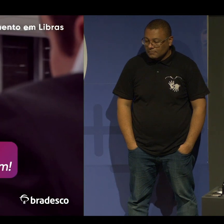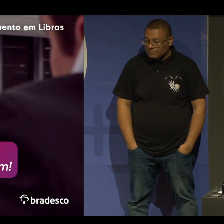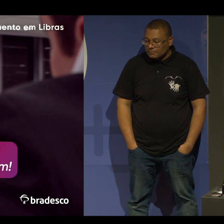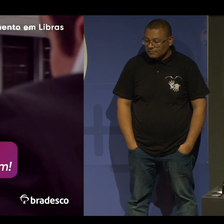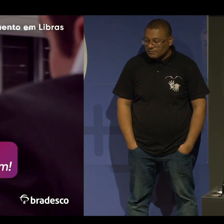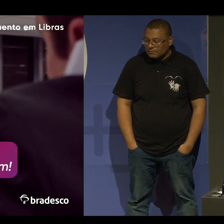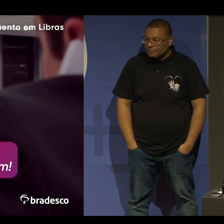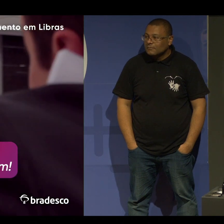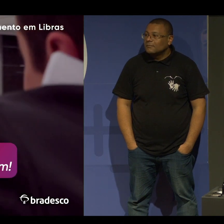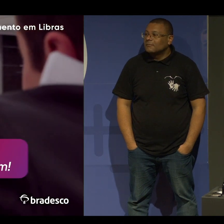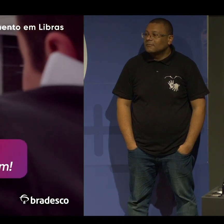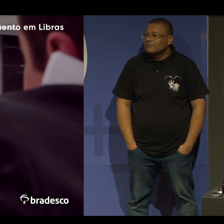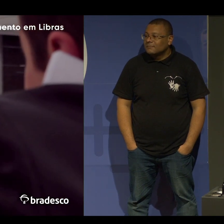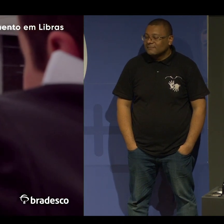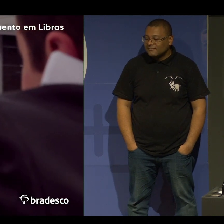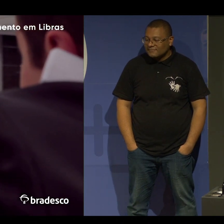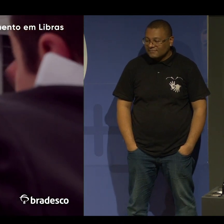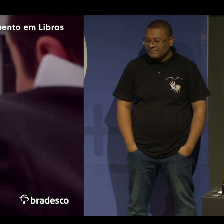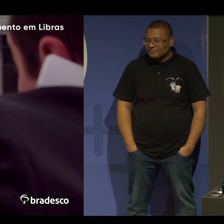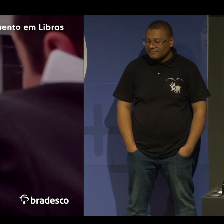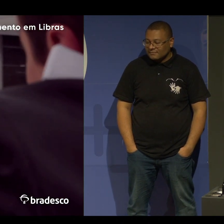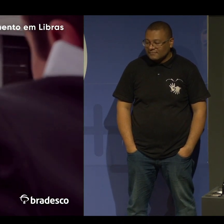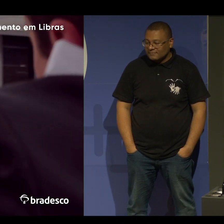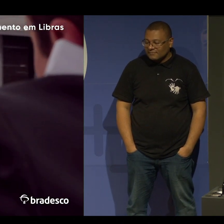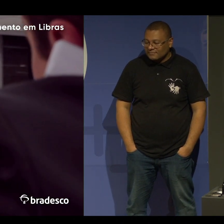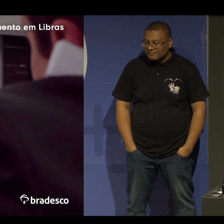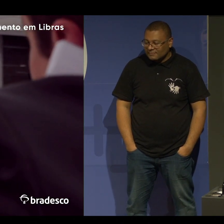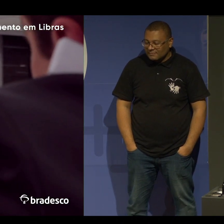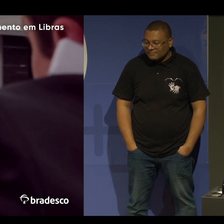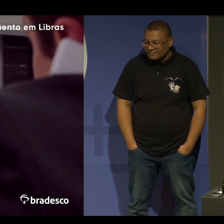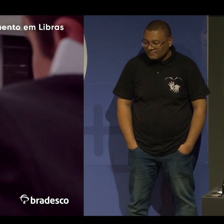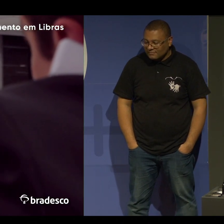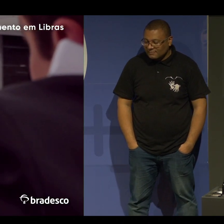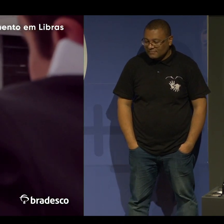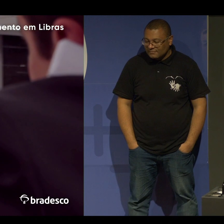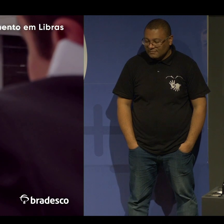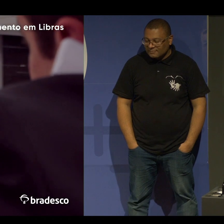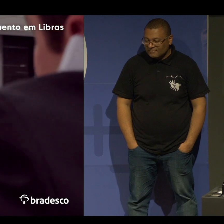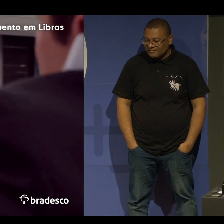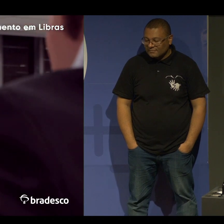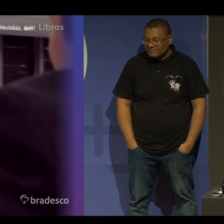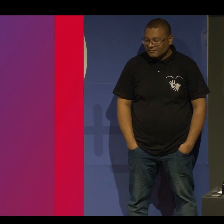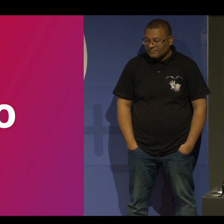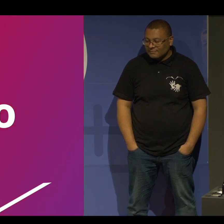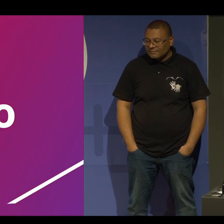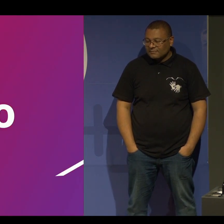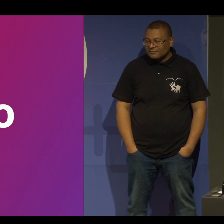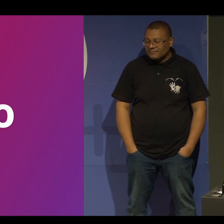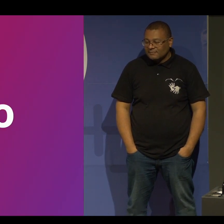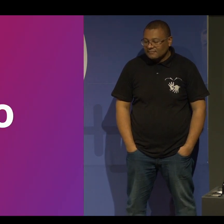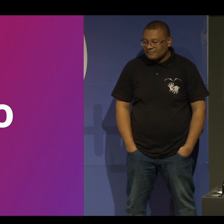para você. O homem sinaliza. Entendi. Muito bom. Acessibilidade.